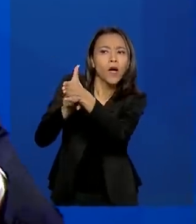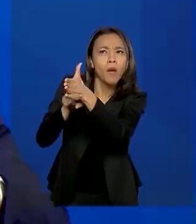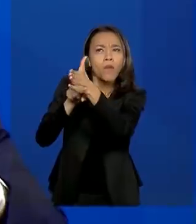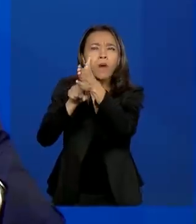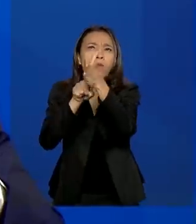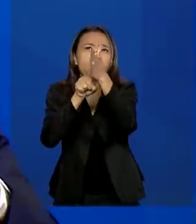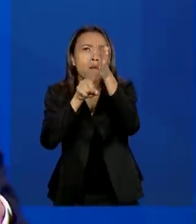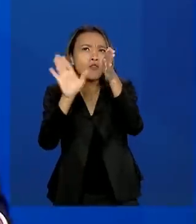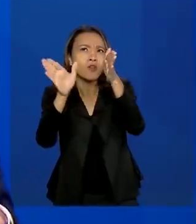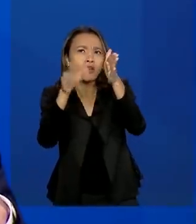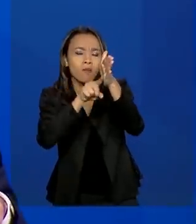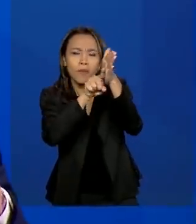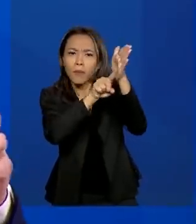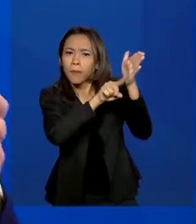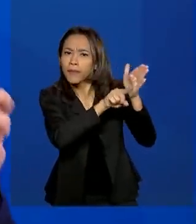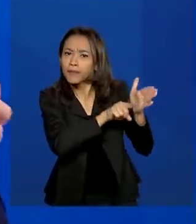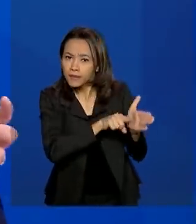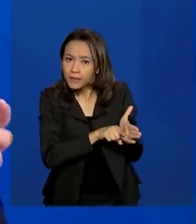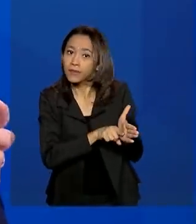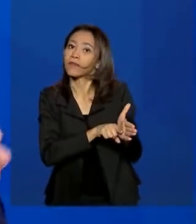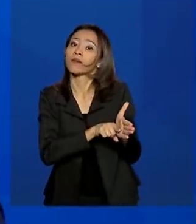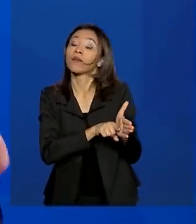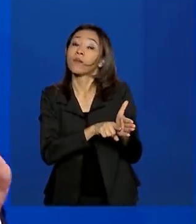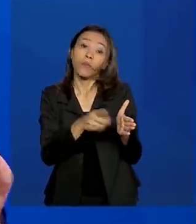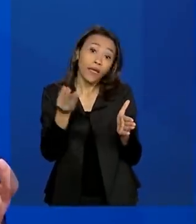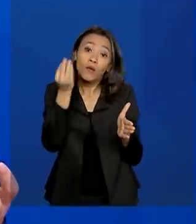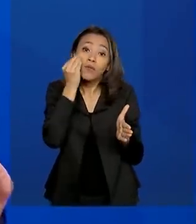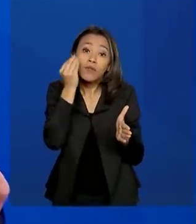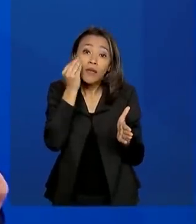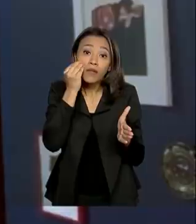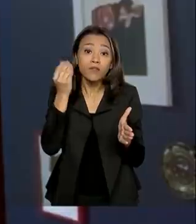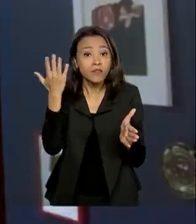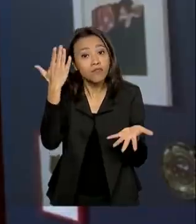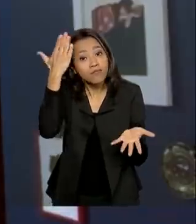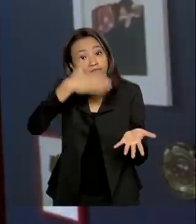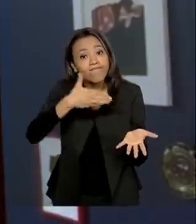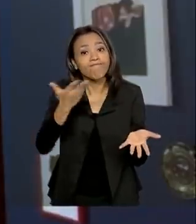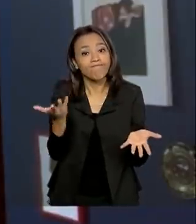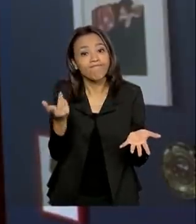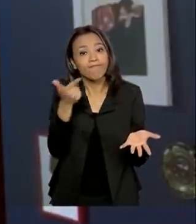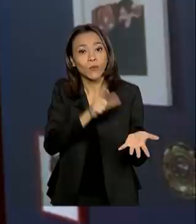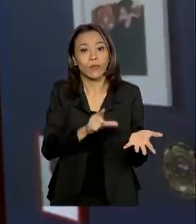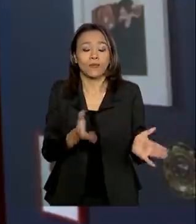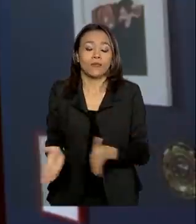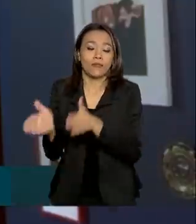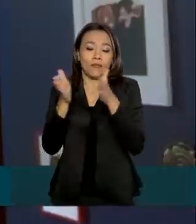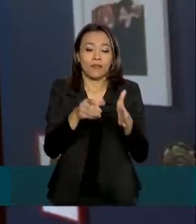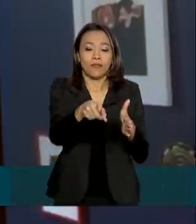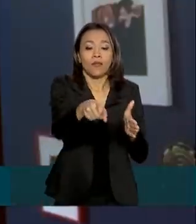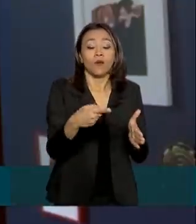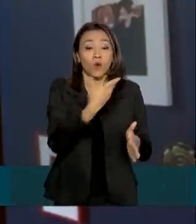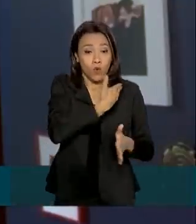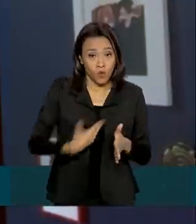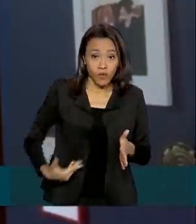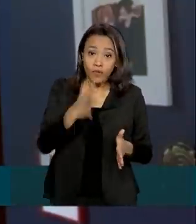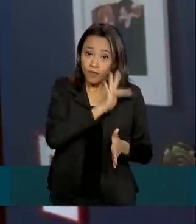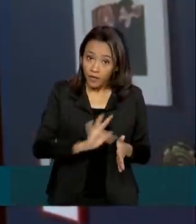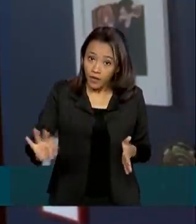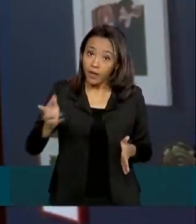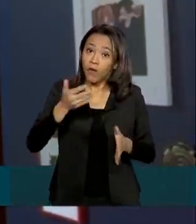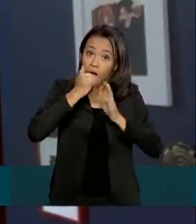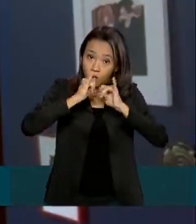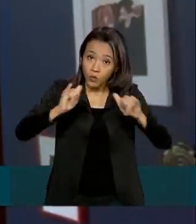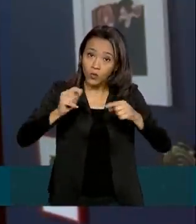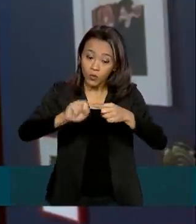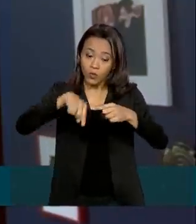já, isso já está acontecendo, para que a tua amostra reflita a população. O governo federal também anunciou que deve chegar na próxima